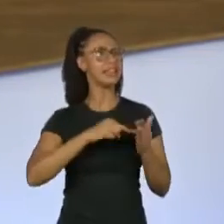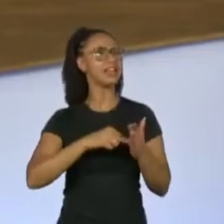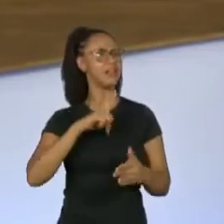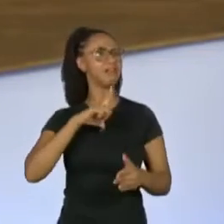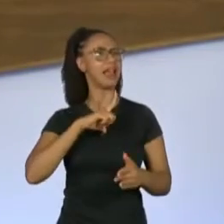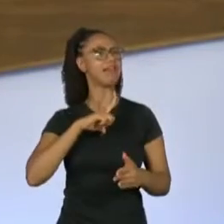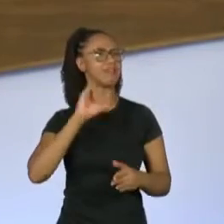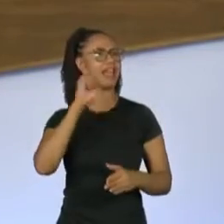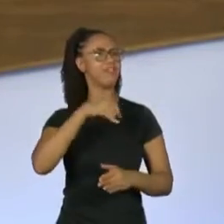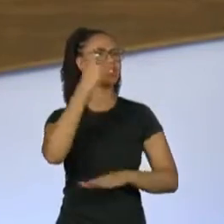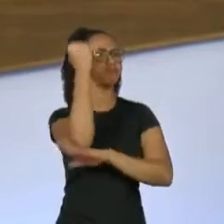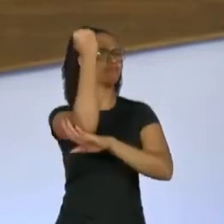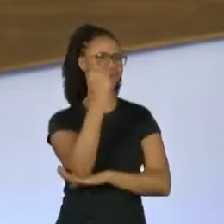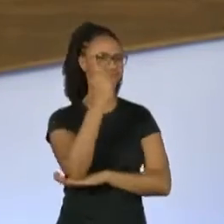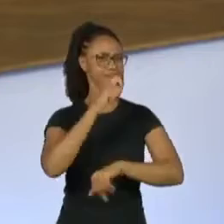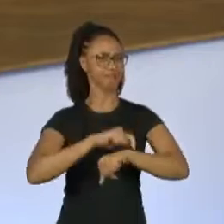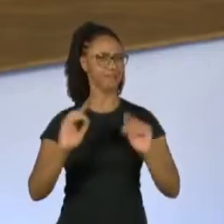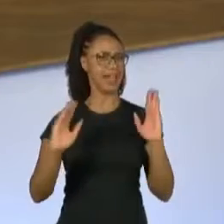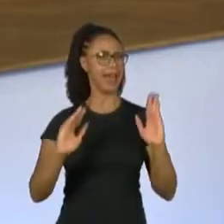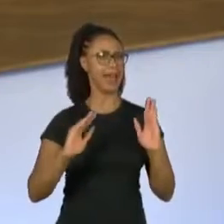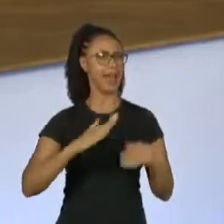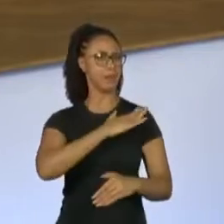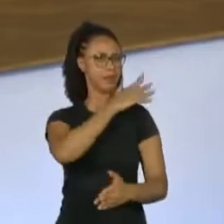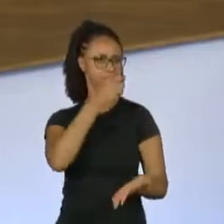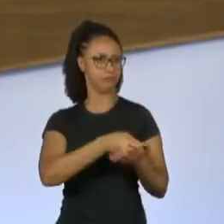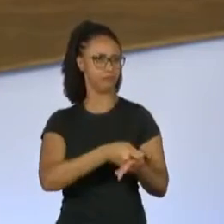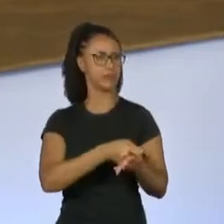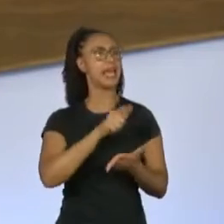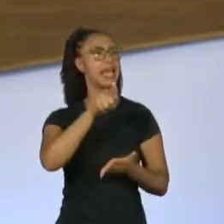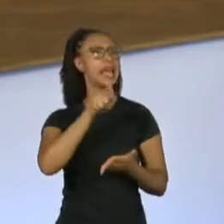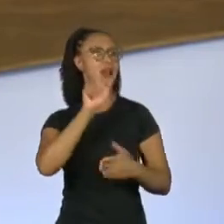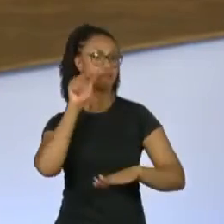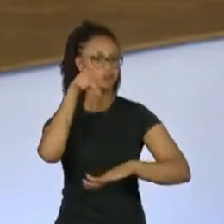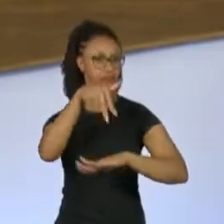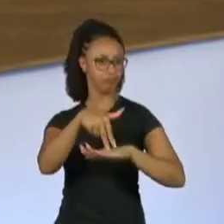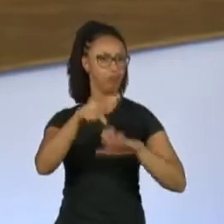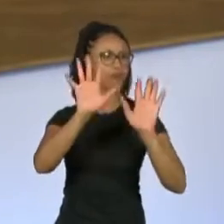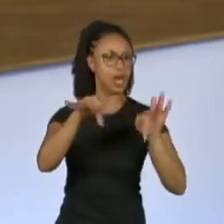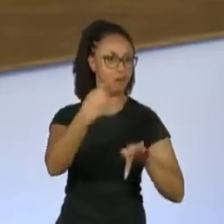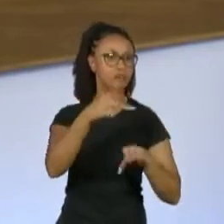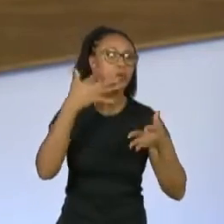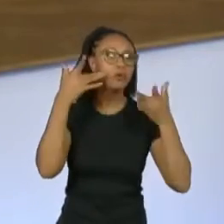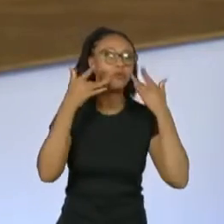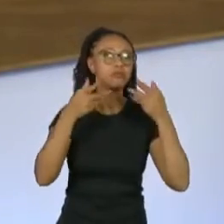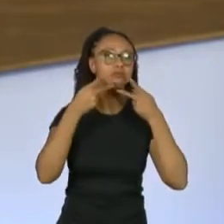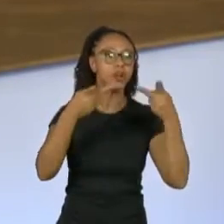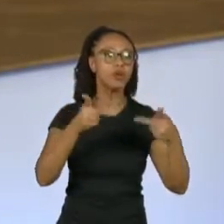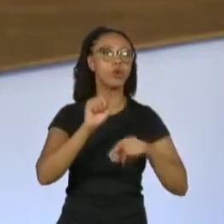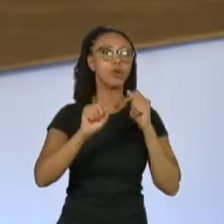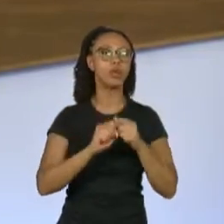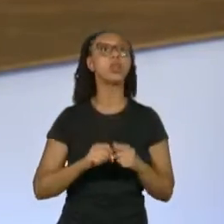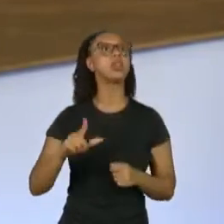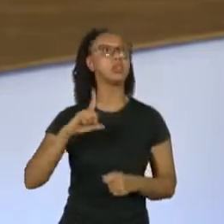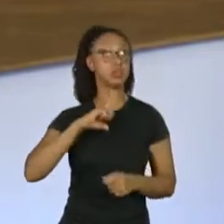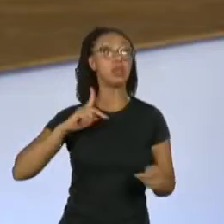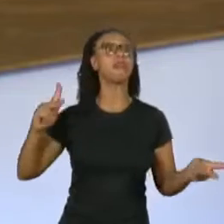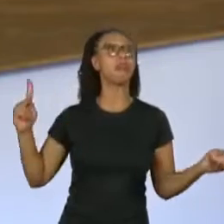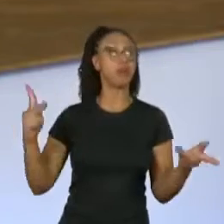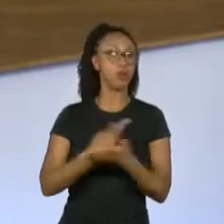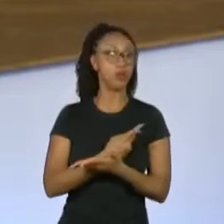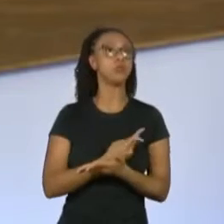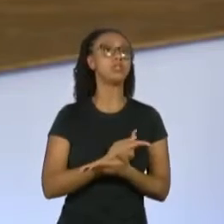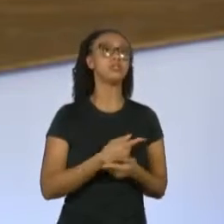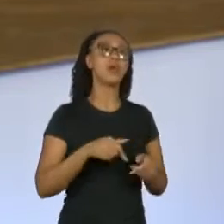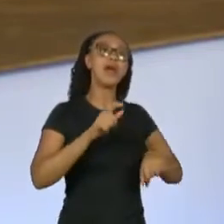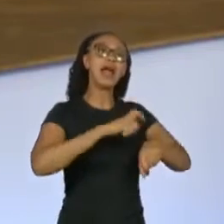ditadura militar. E no fim da apresentação, você relata que homens invadiram o Camarim de forma